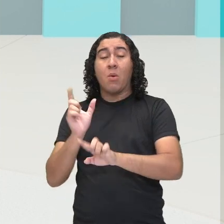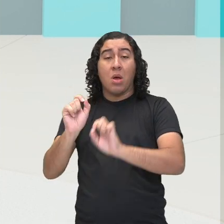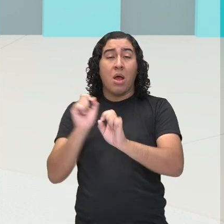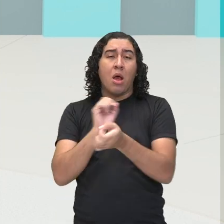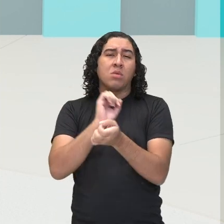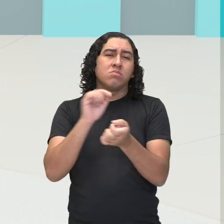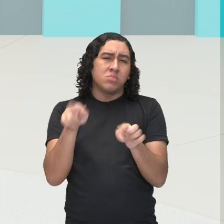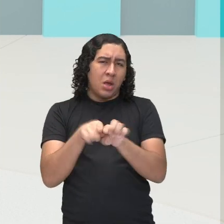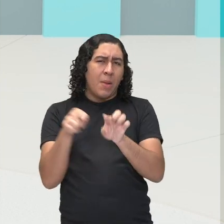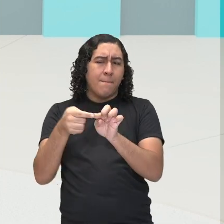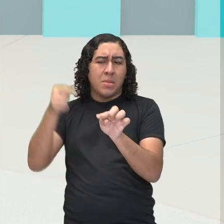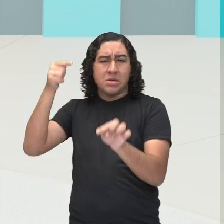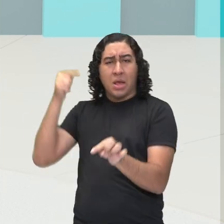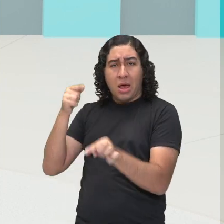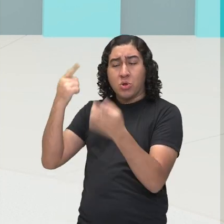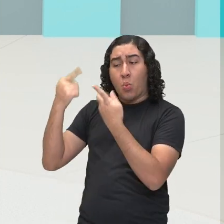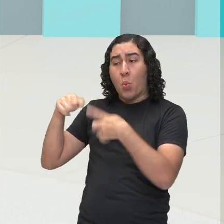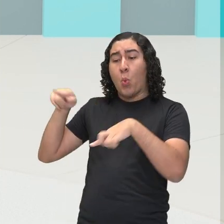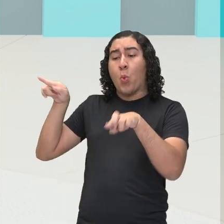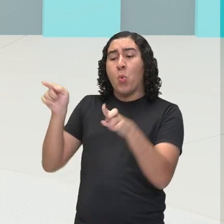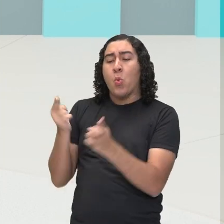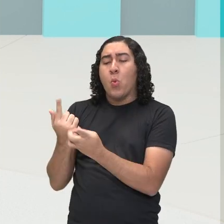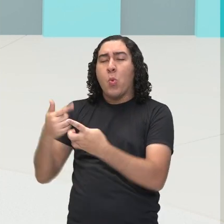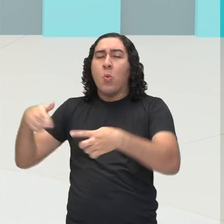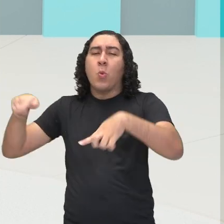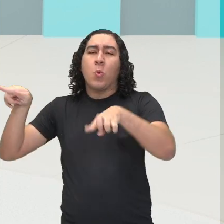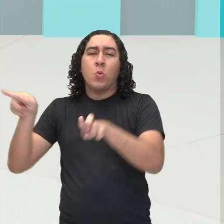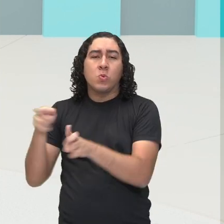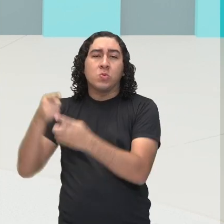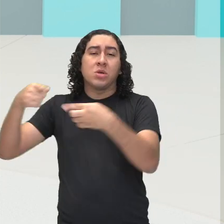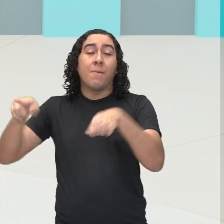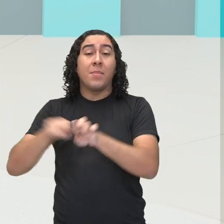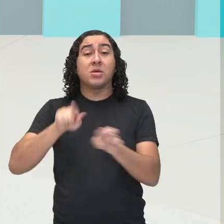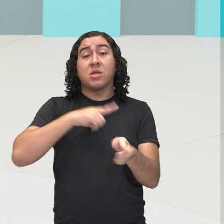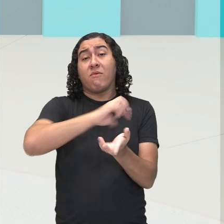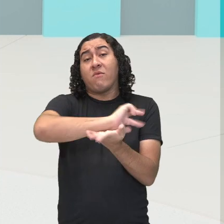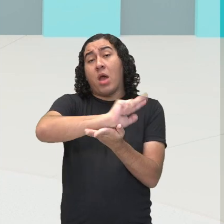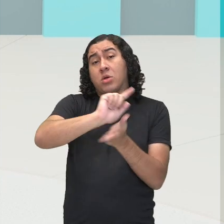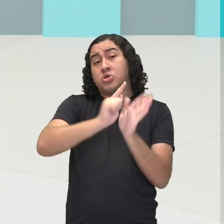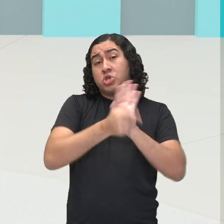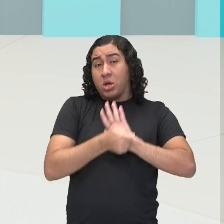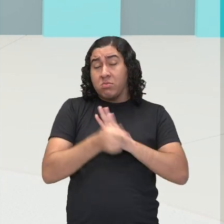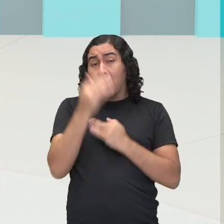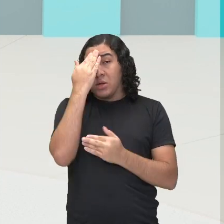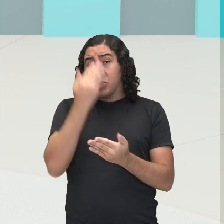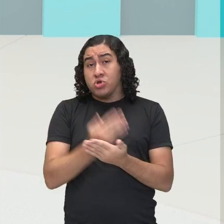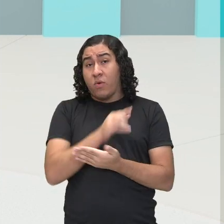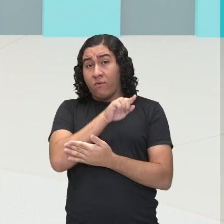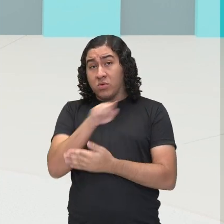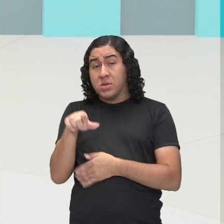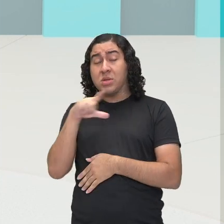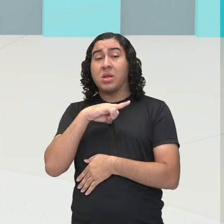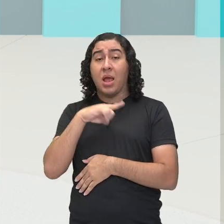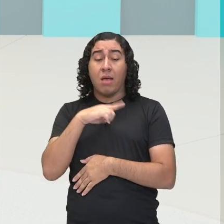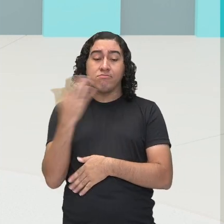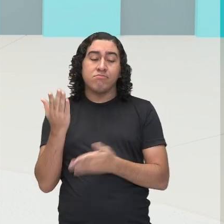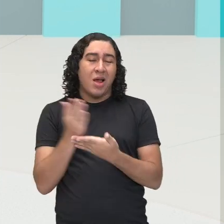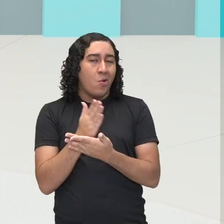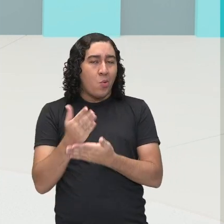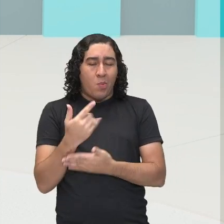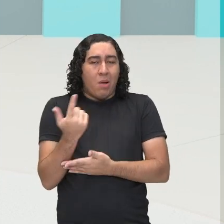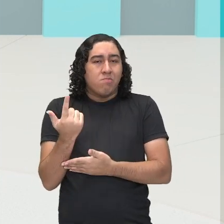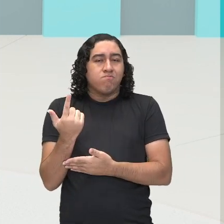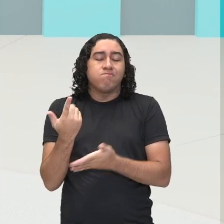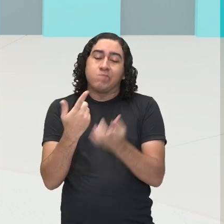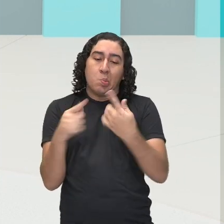também existe vários gêneros musicais. E cada um de vocês tem certeza que tem um estilo de música diferente.